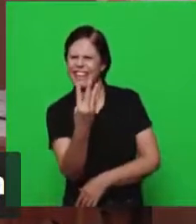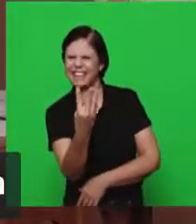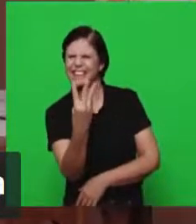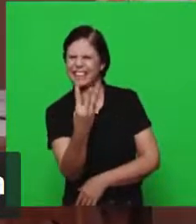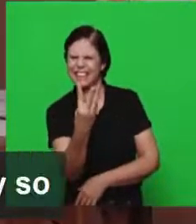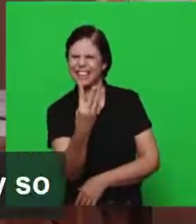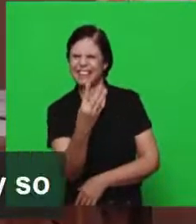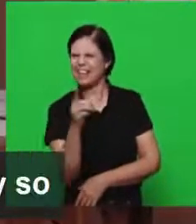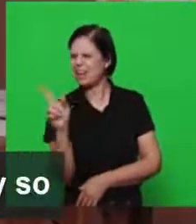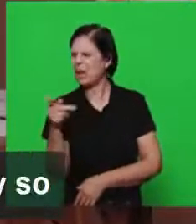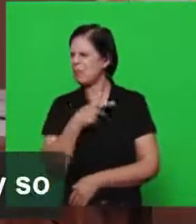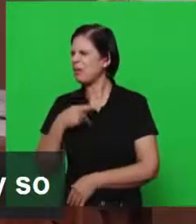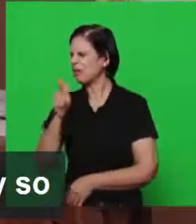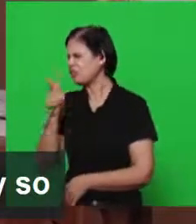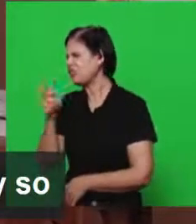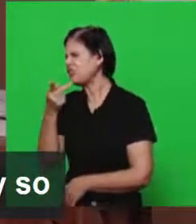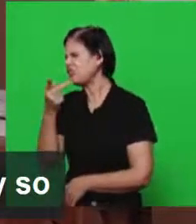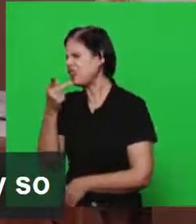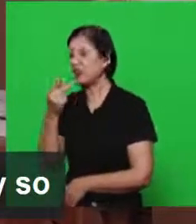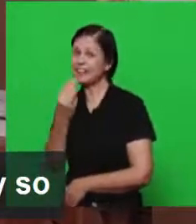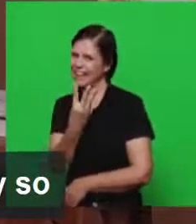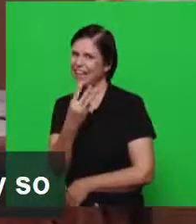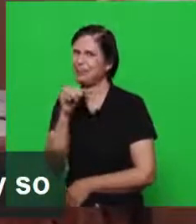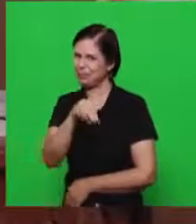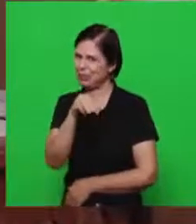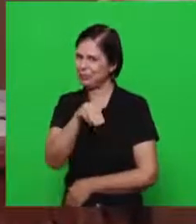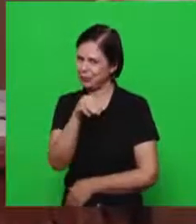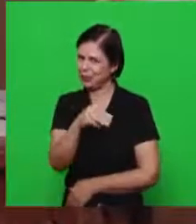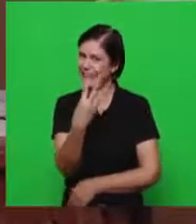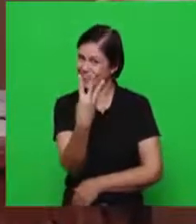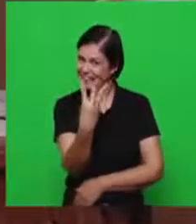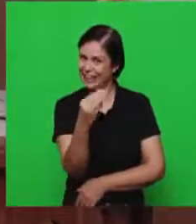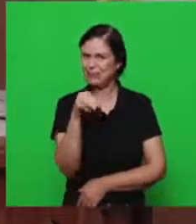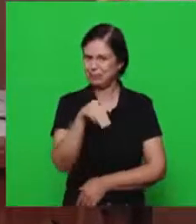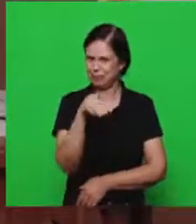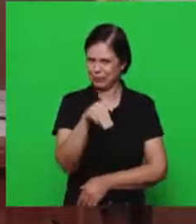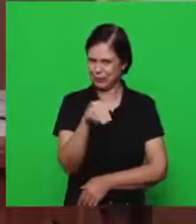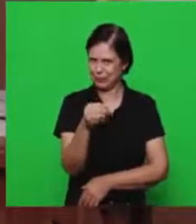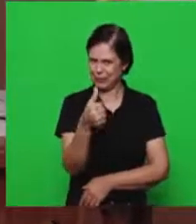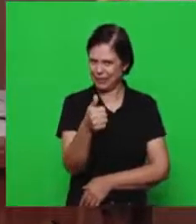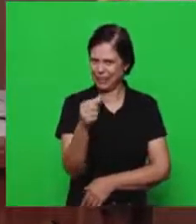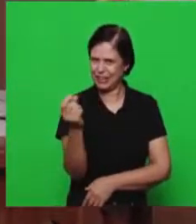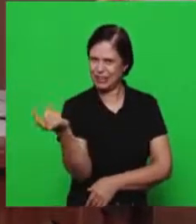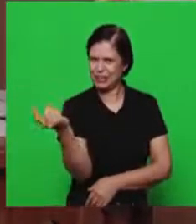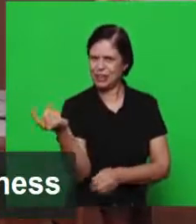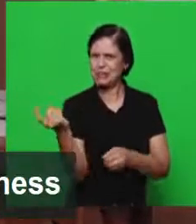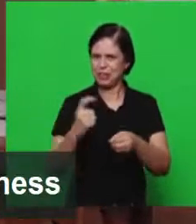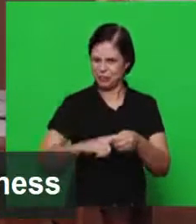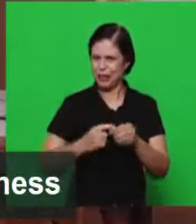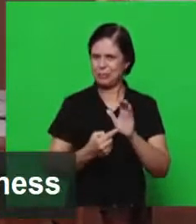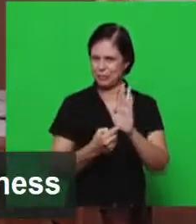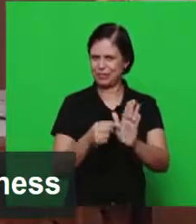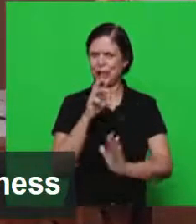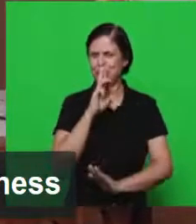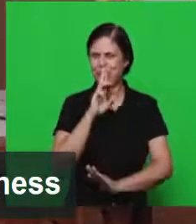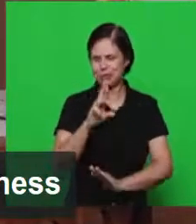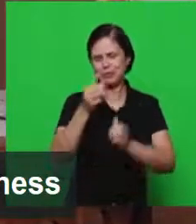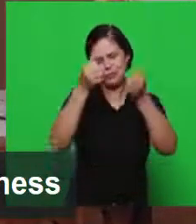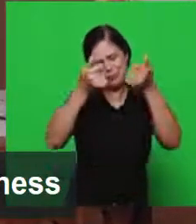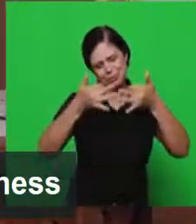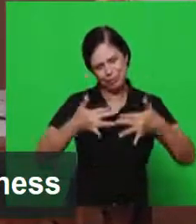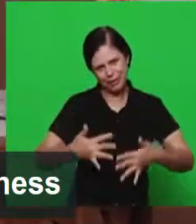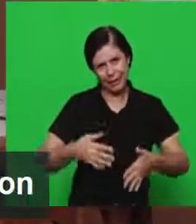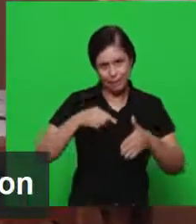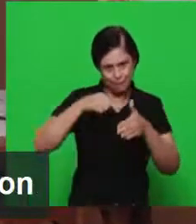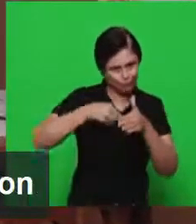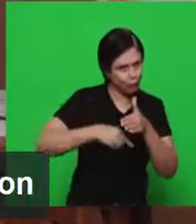é pouco senão os irmãos sempre reclamam nas igrejas e com razão então três minutos nós estaremos de volta para fazermos agora um comentário sobre